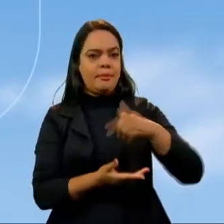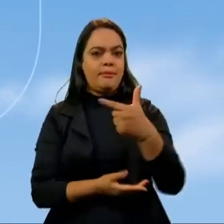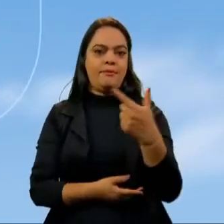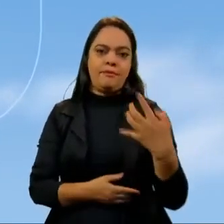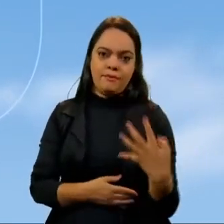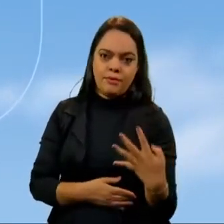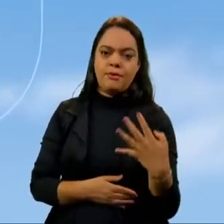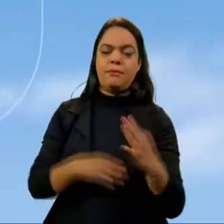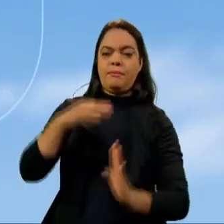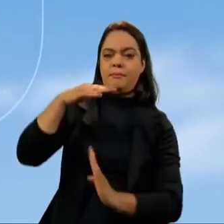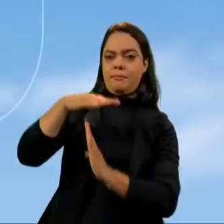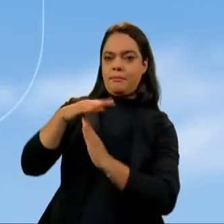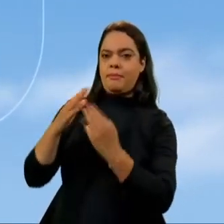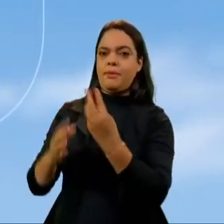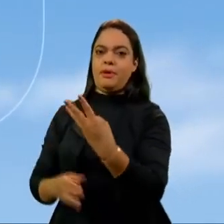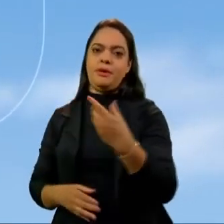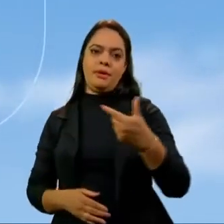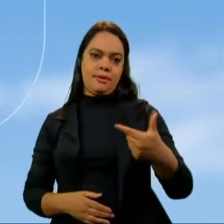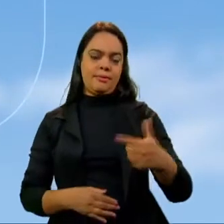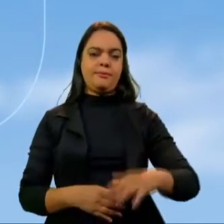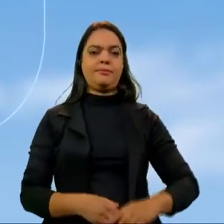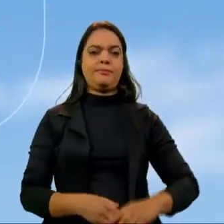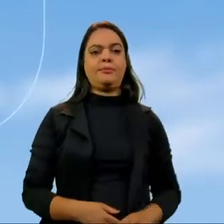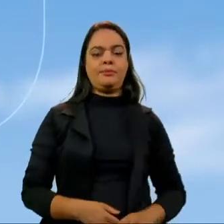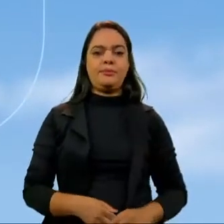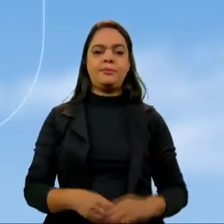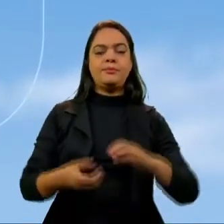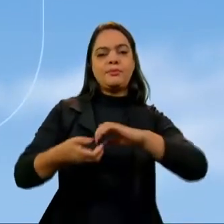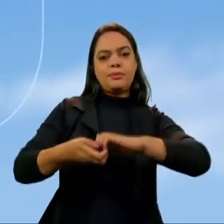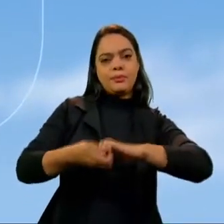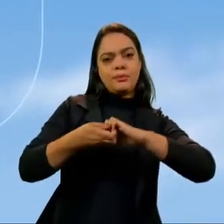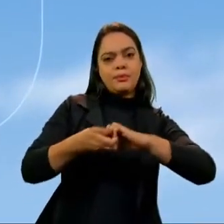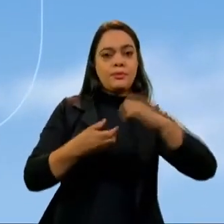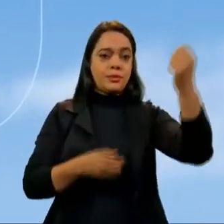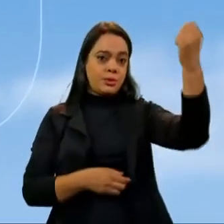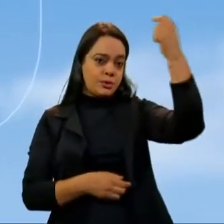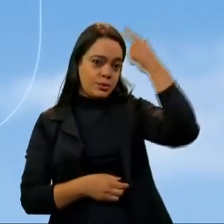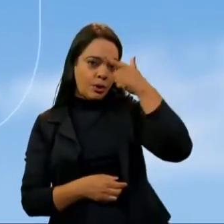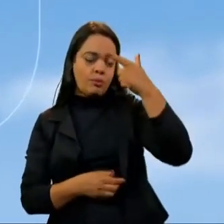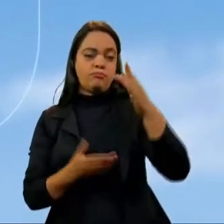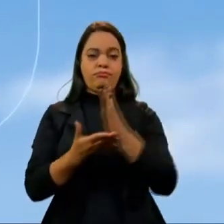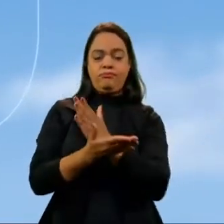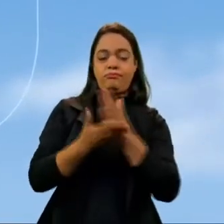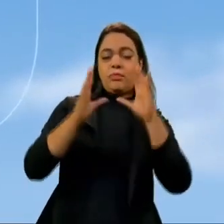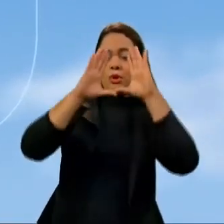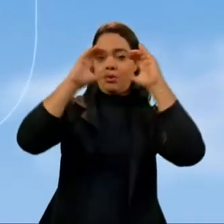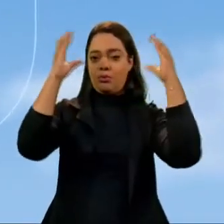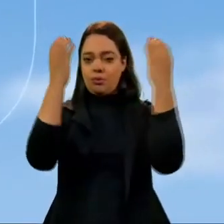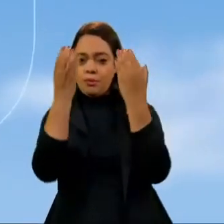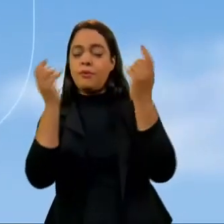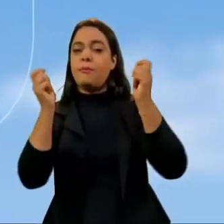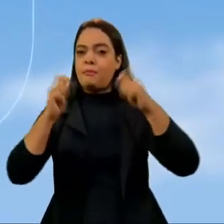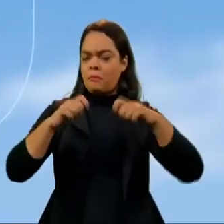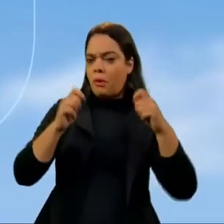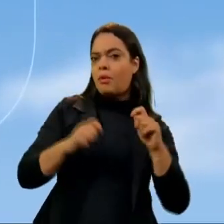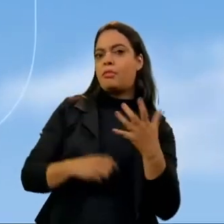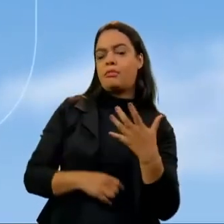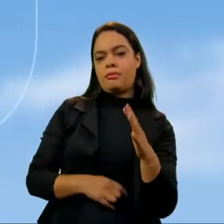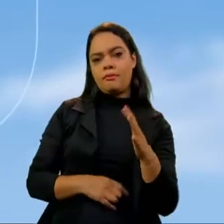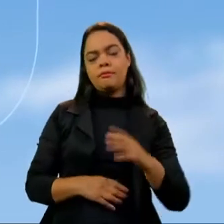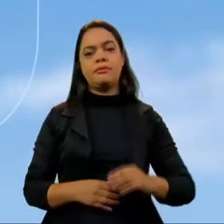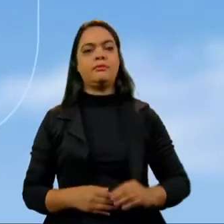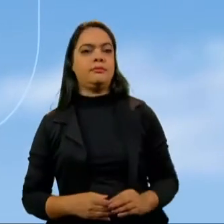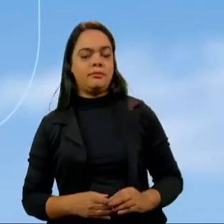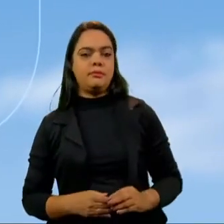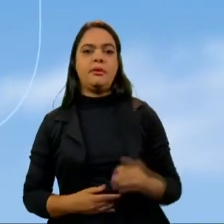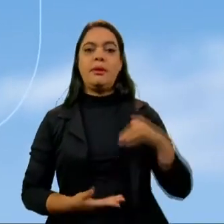graus e máxima 32. Em Monte Carmelo, faz sol e algumas nuvens no céu podem aparecer ao longo do dia.